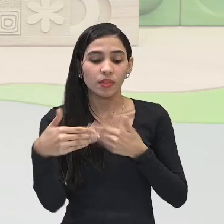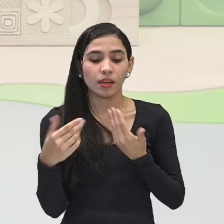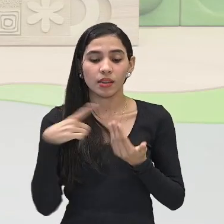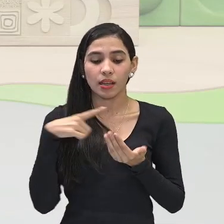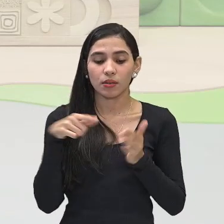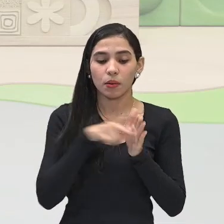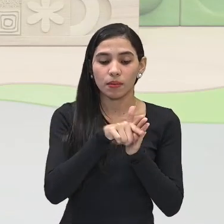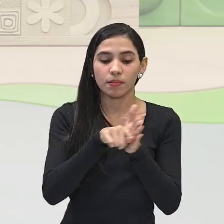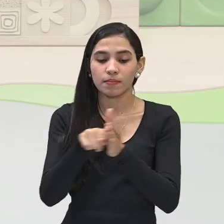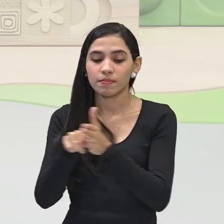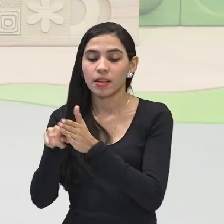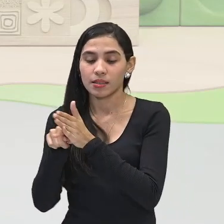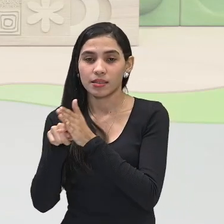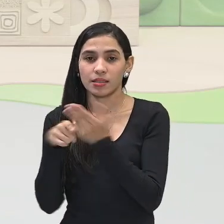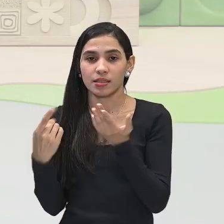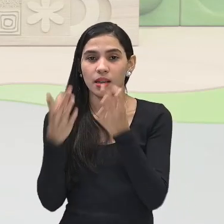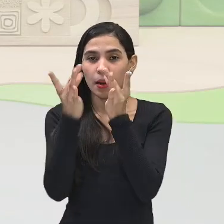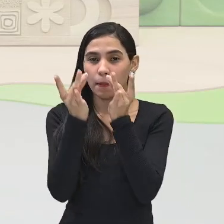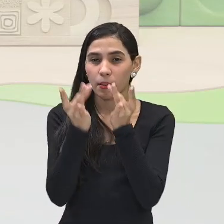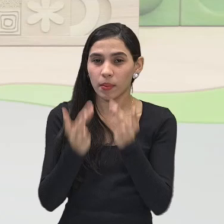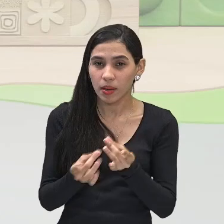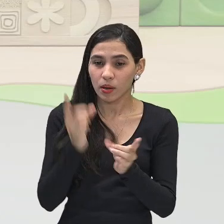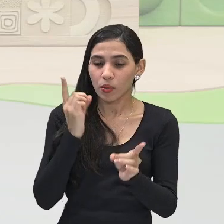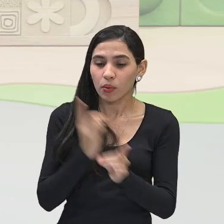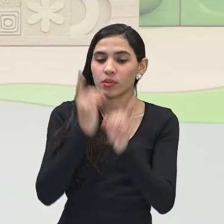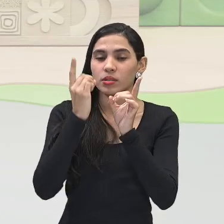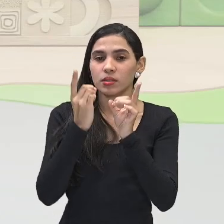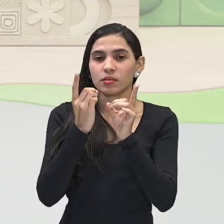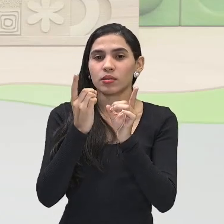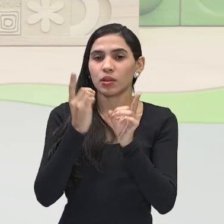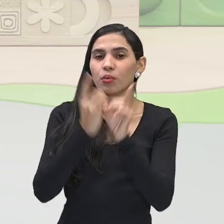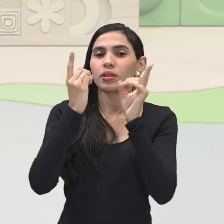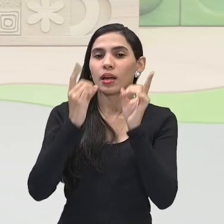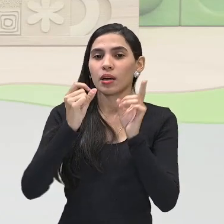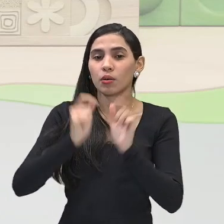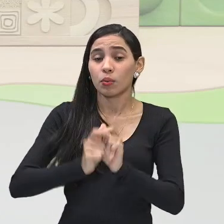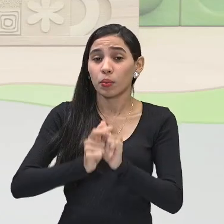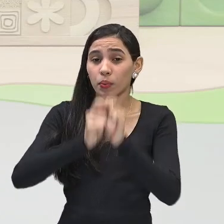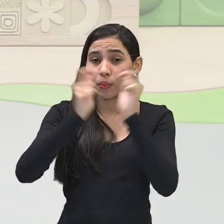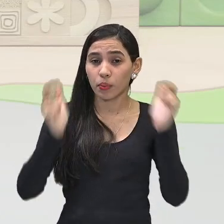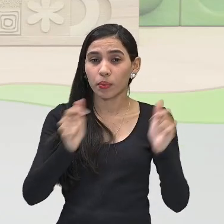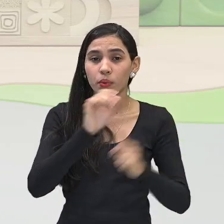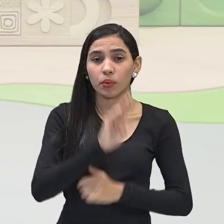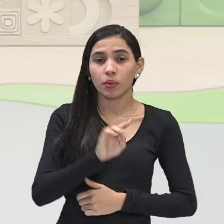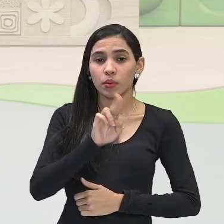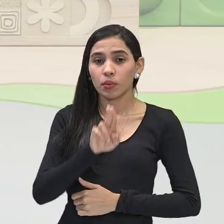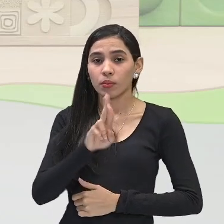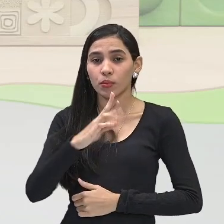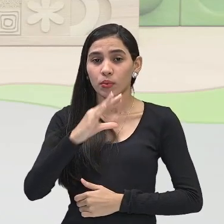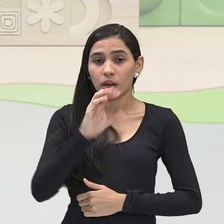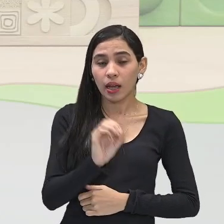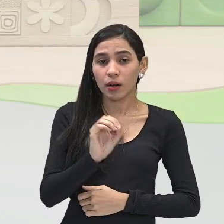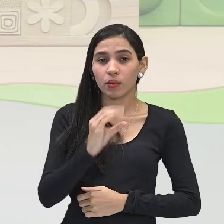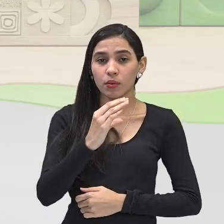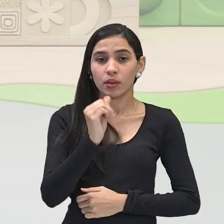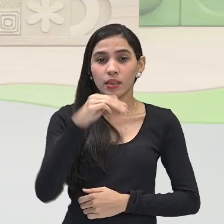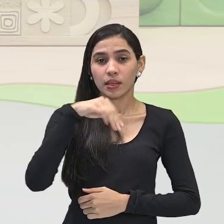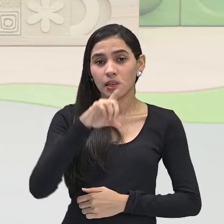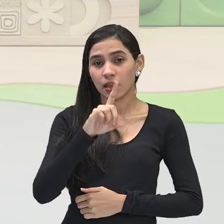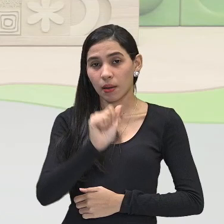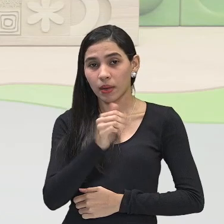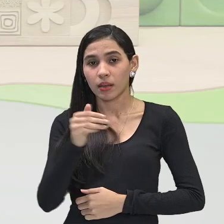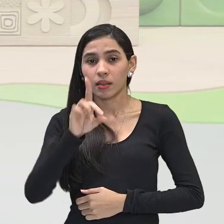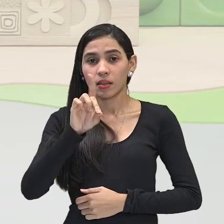que foram realizadas, detectaram o aumento, no caso desse buraco da camada de ozônio, por essa